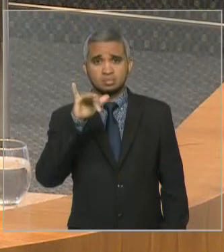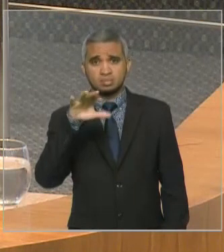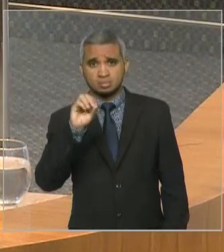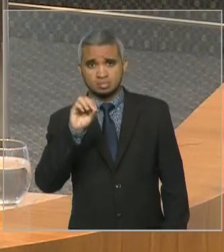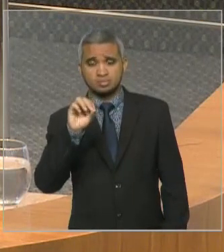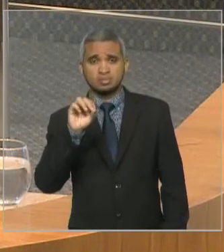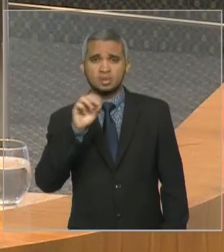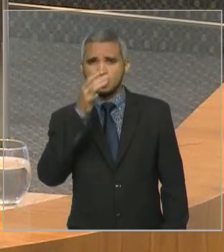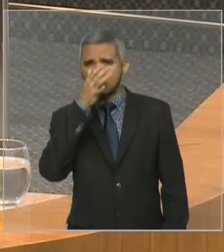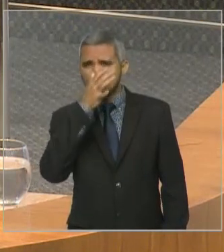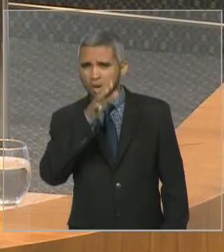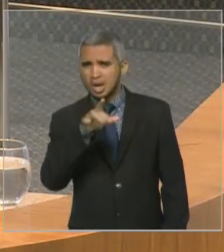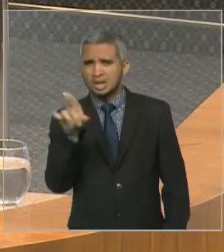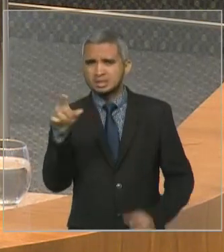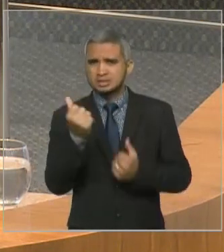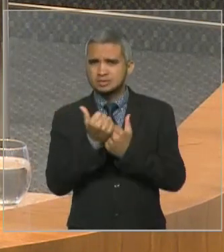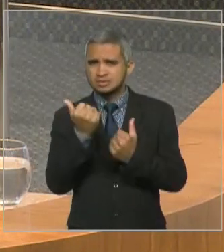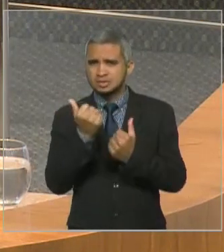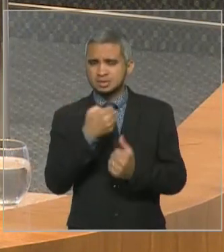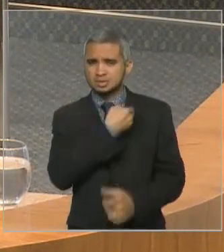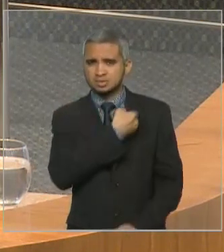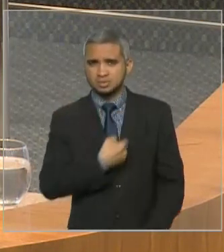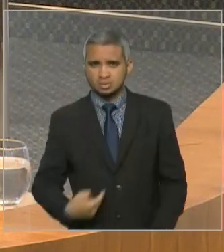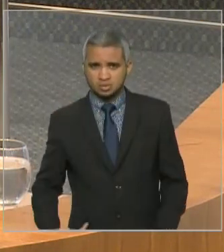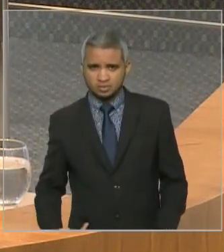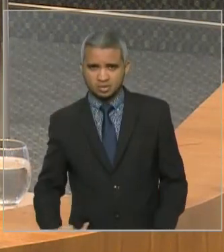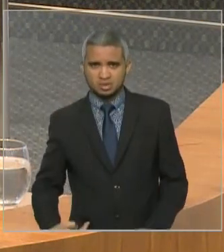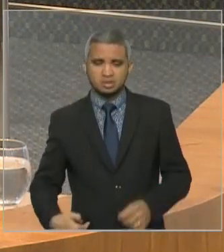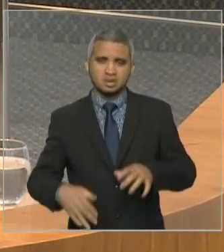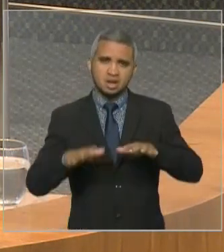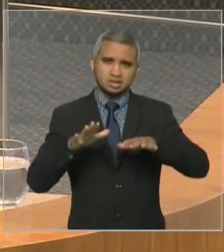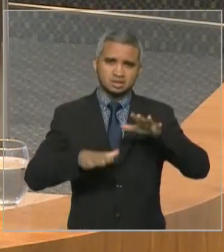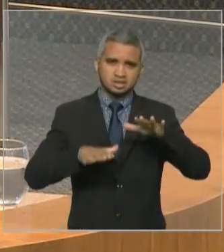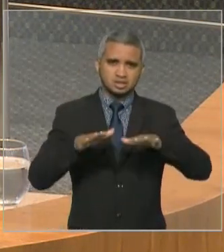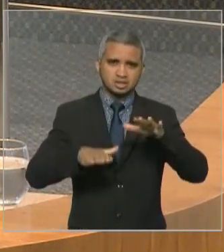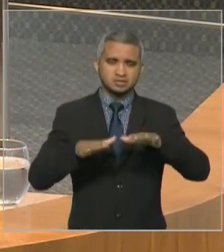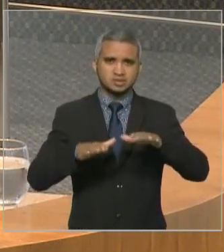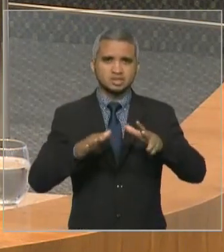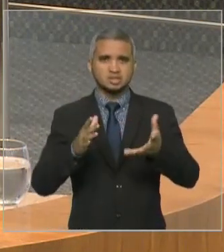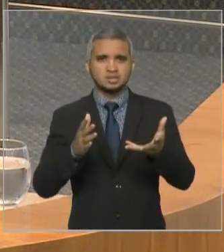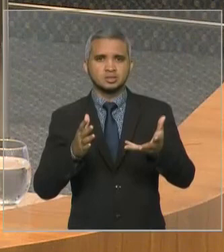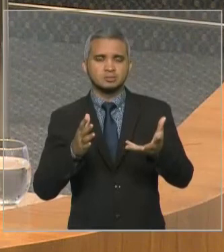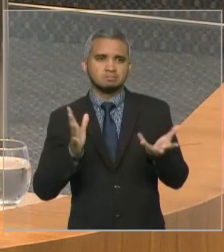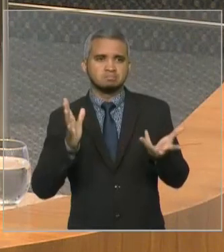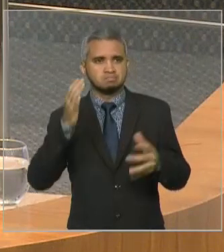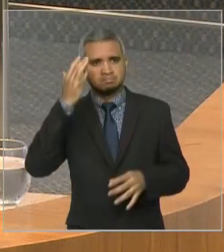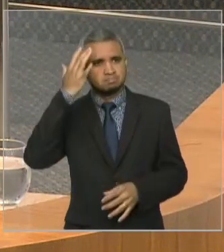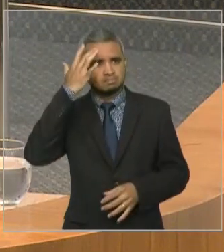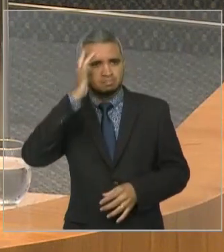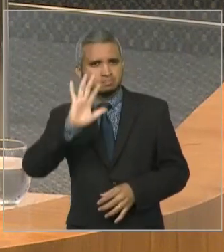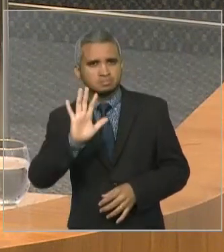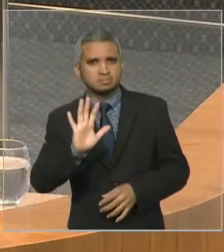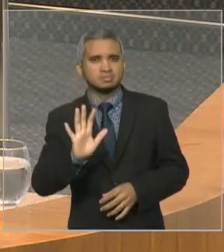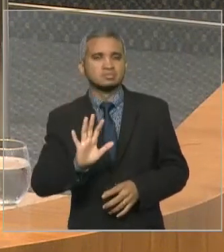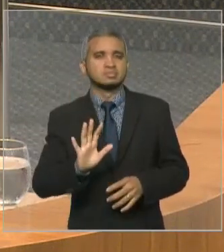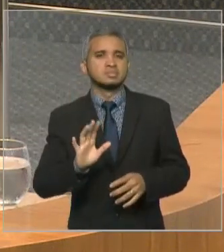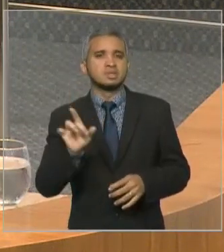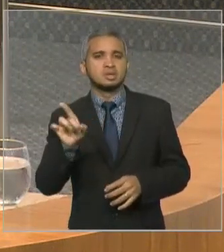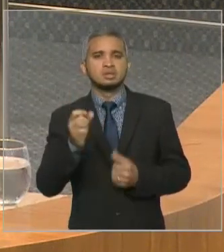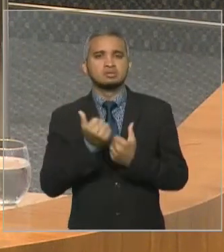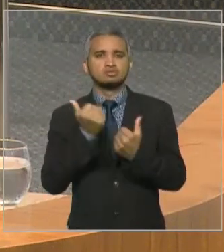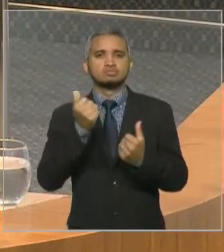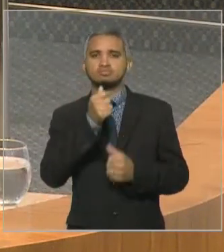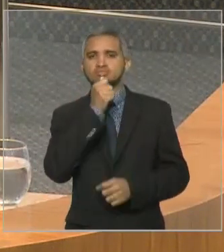por uma lógica da política que, às vezes, não nos pertence, ele não foi, aí dizia,